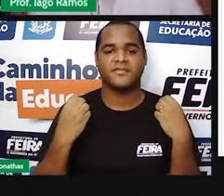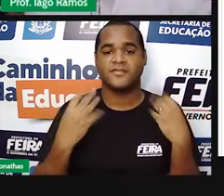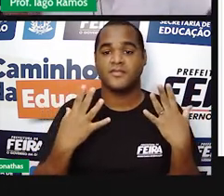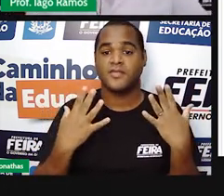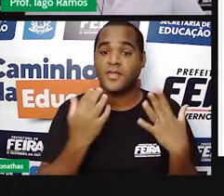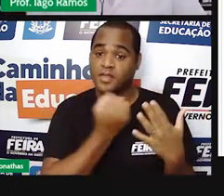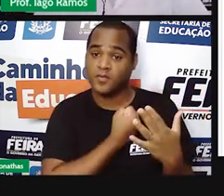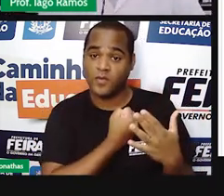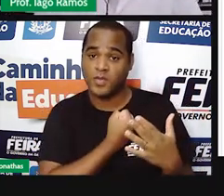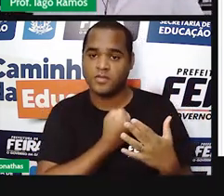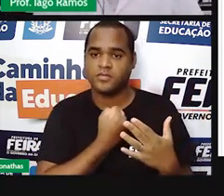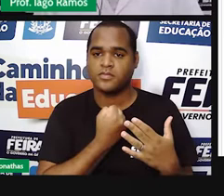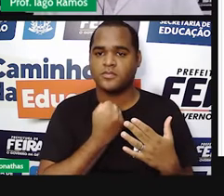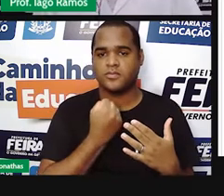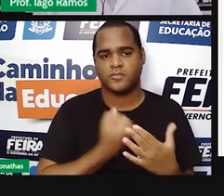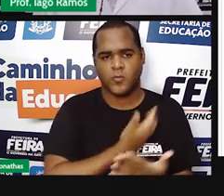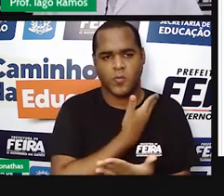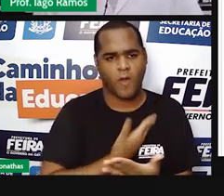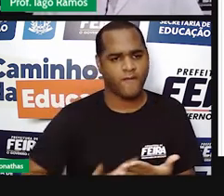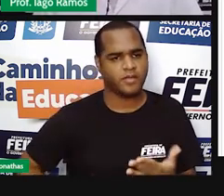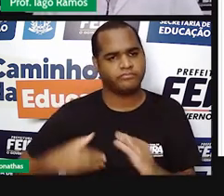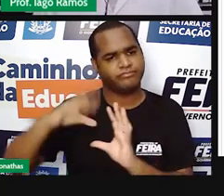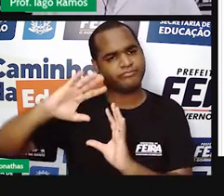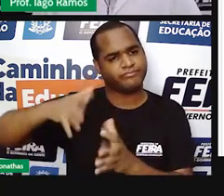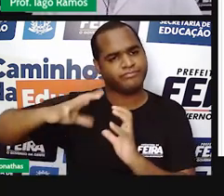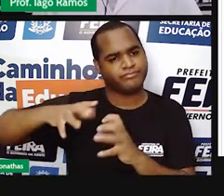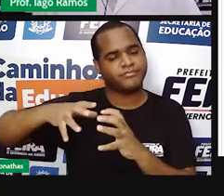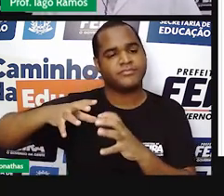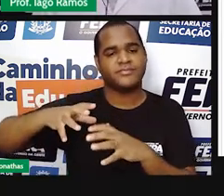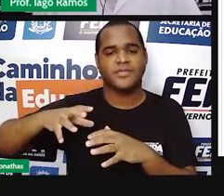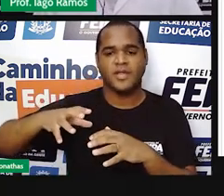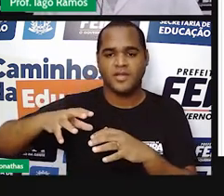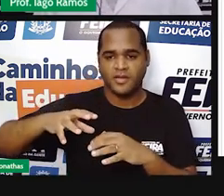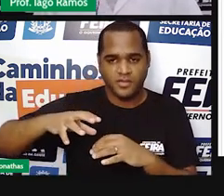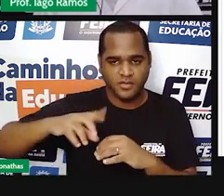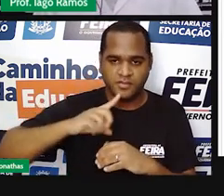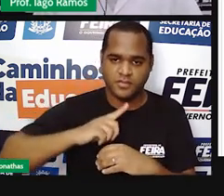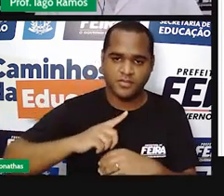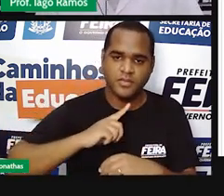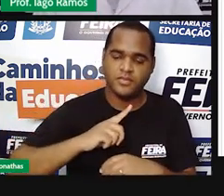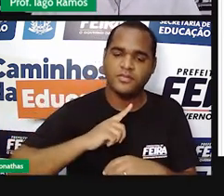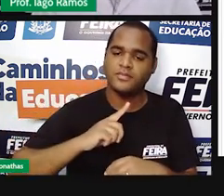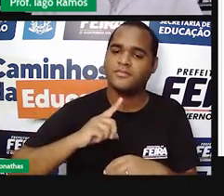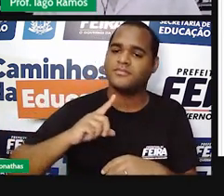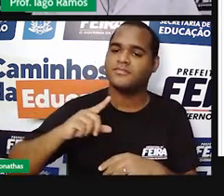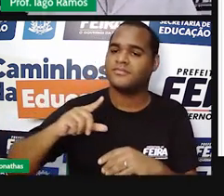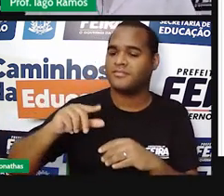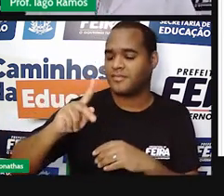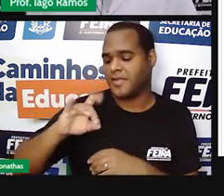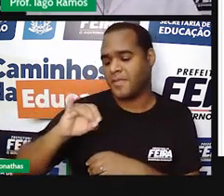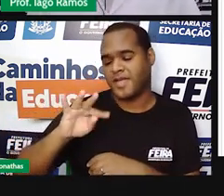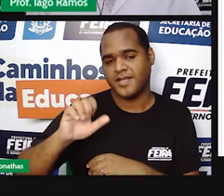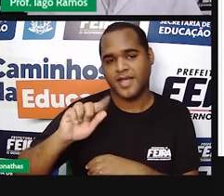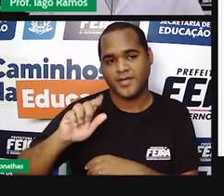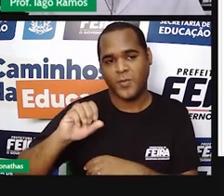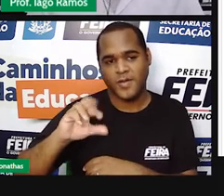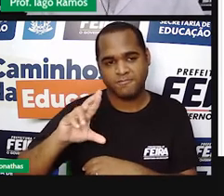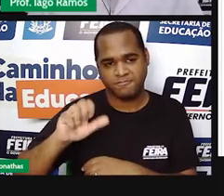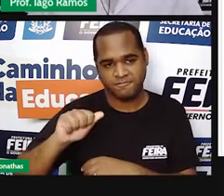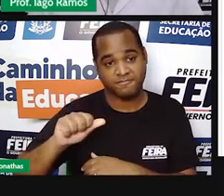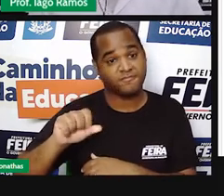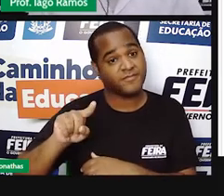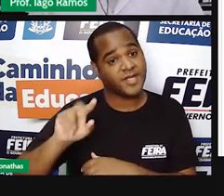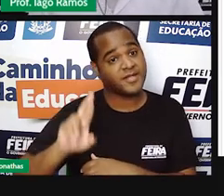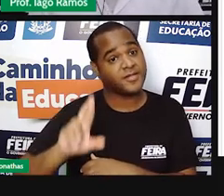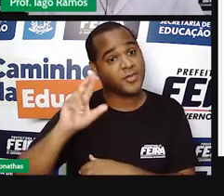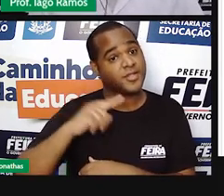os números governam o mundo, já dizia, já disse Pitágoras, né? Pitágoras, que foi um